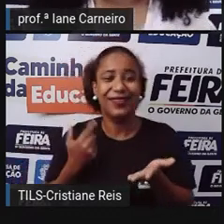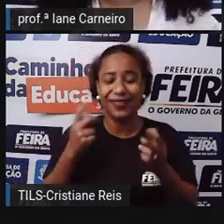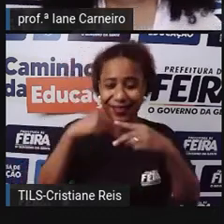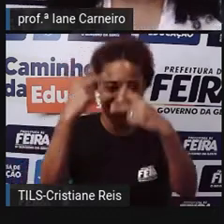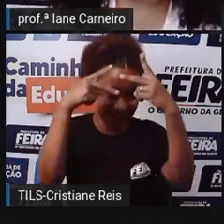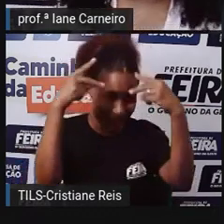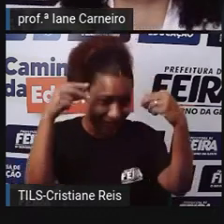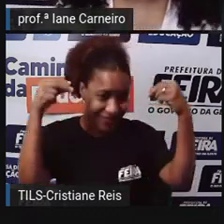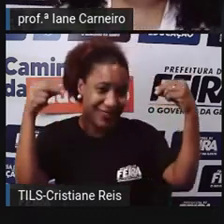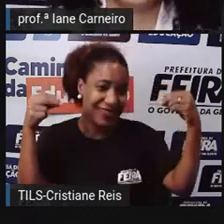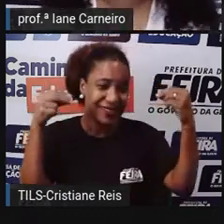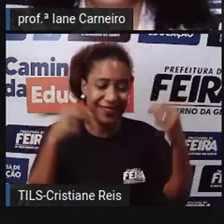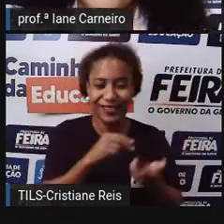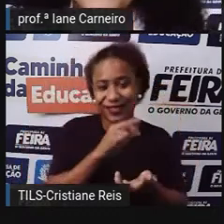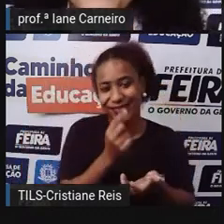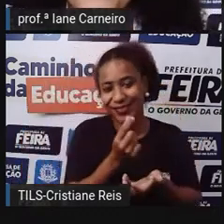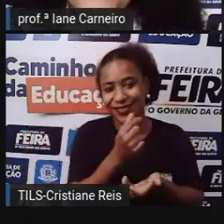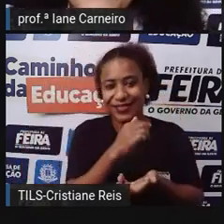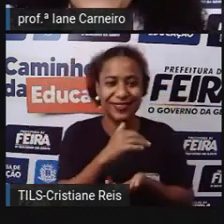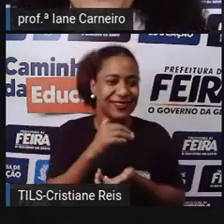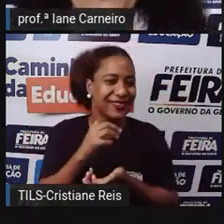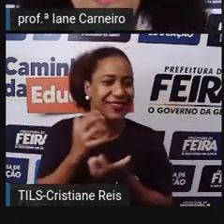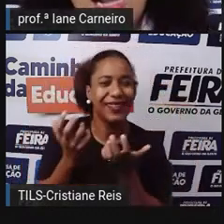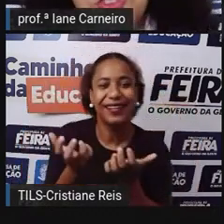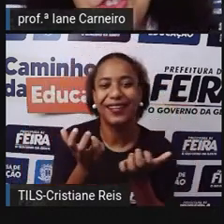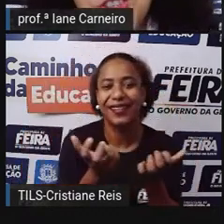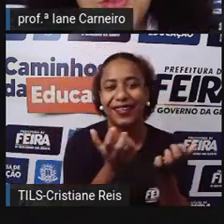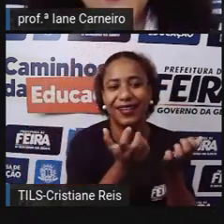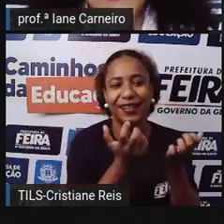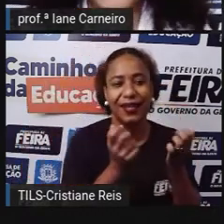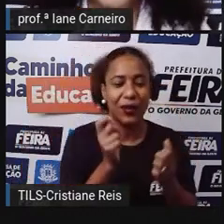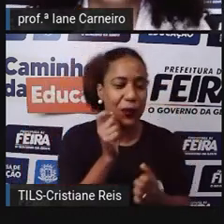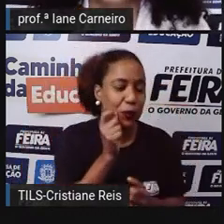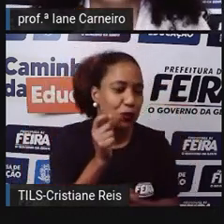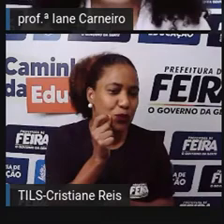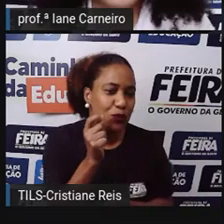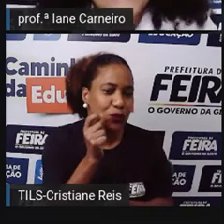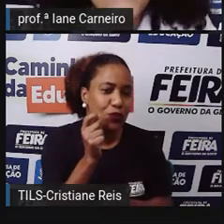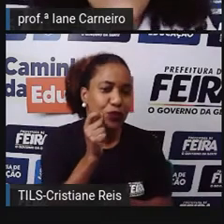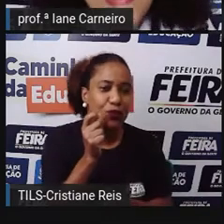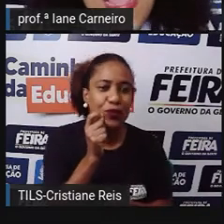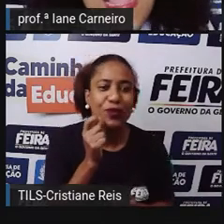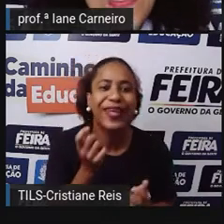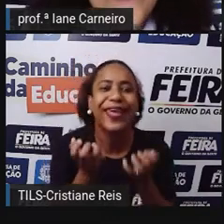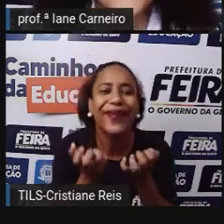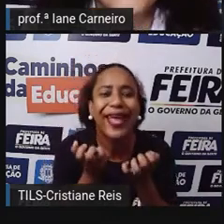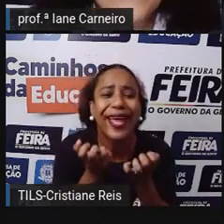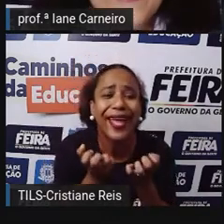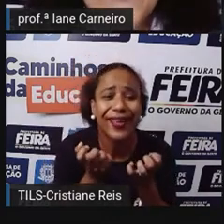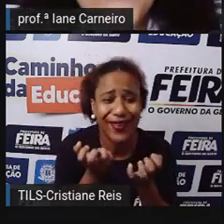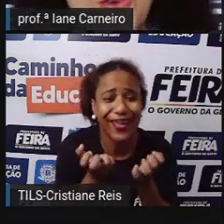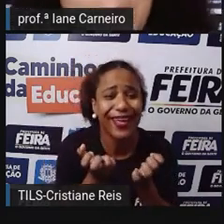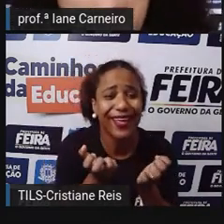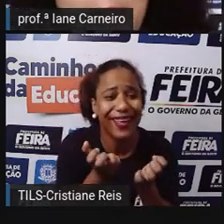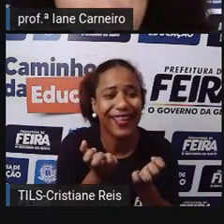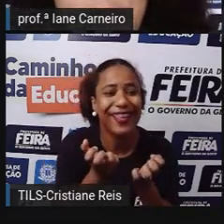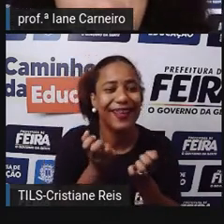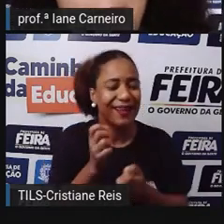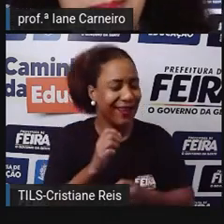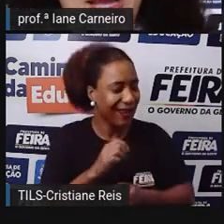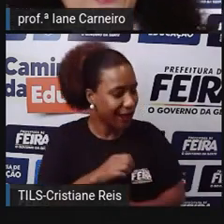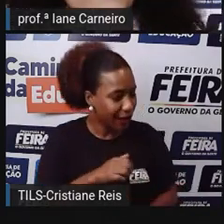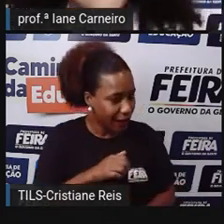fita no cabelo e dinheiro na caixinha? O Ratinho respondeu Eu quero! Dona